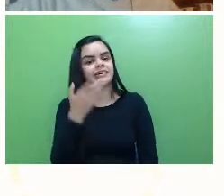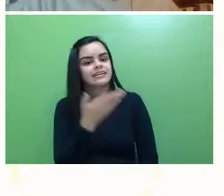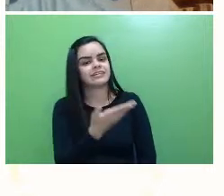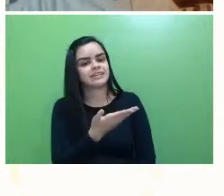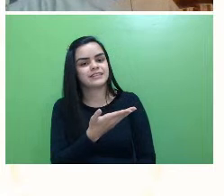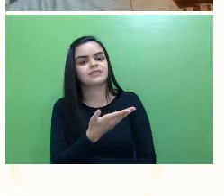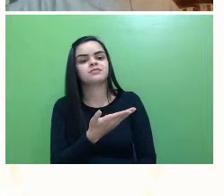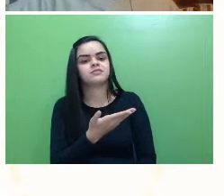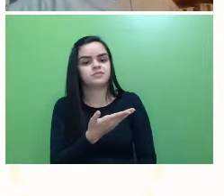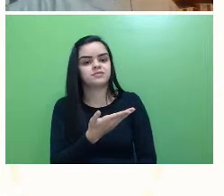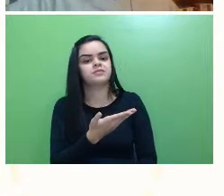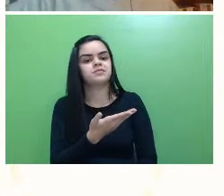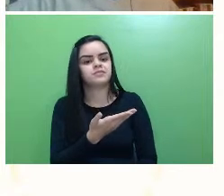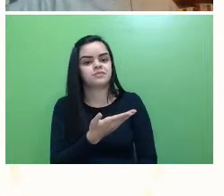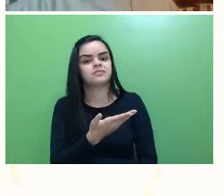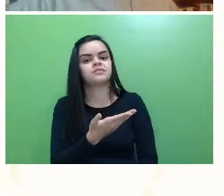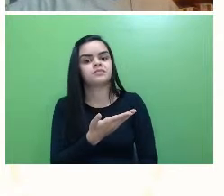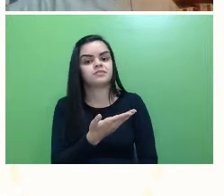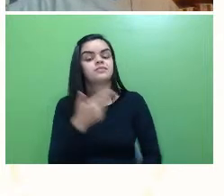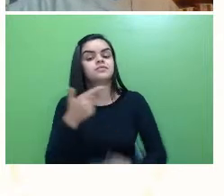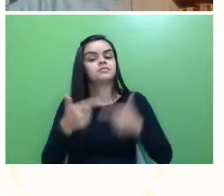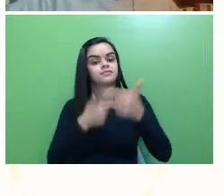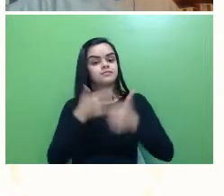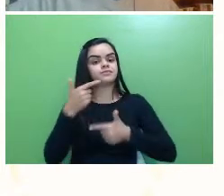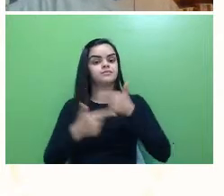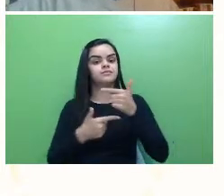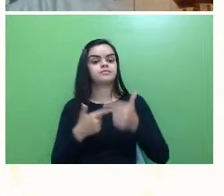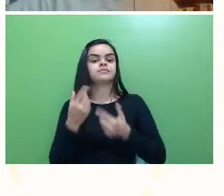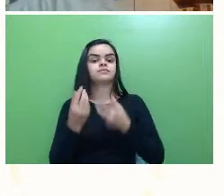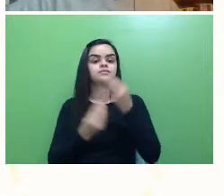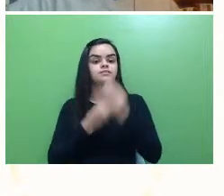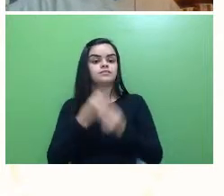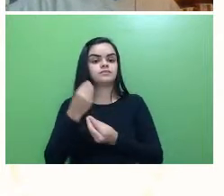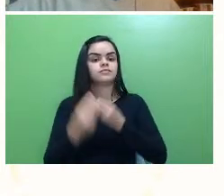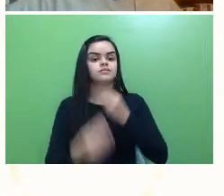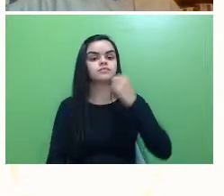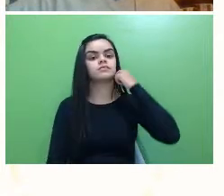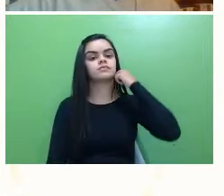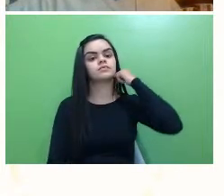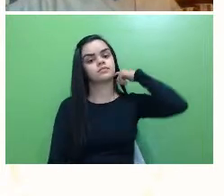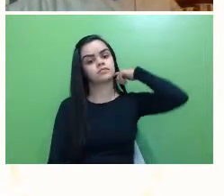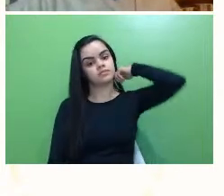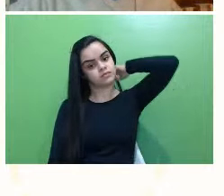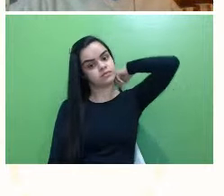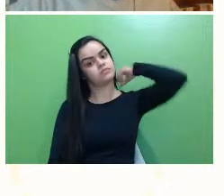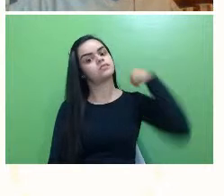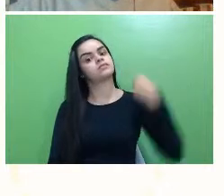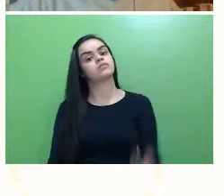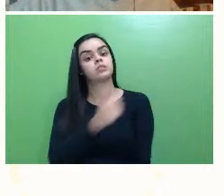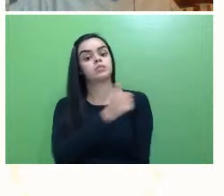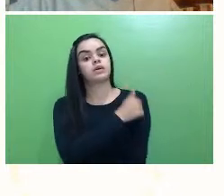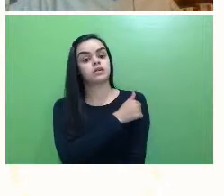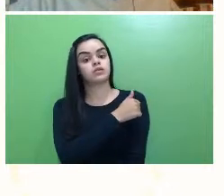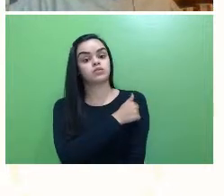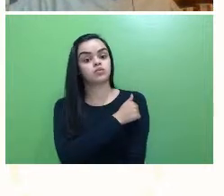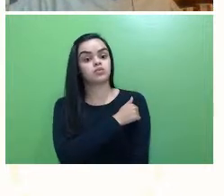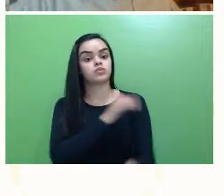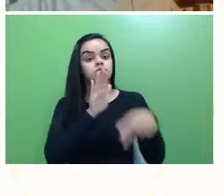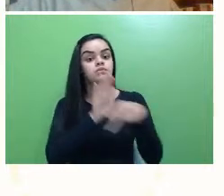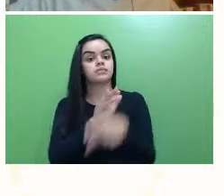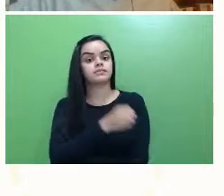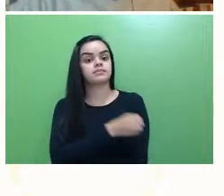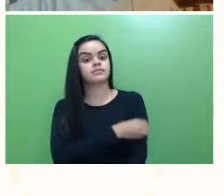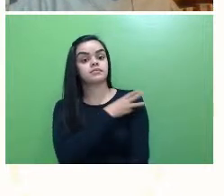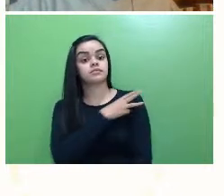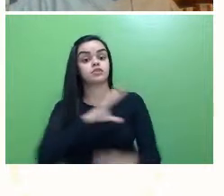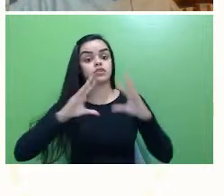exposição, que era um trabalho de um estudante, ou de uma estudante do ensino médio, todo o